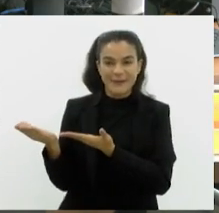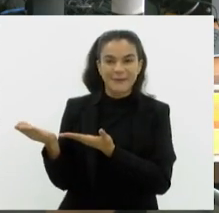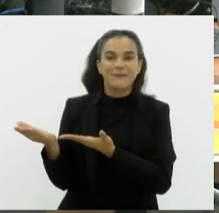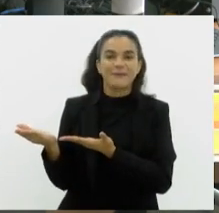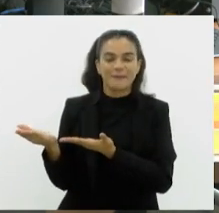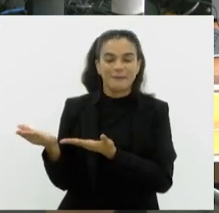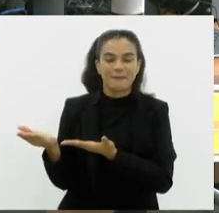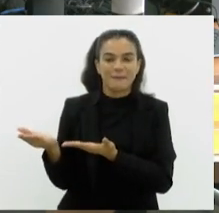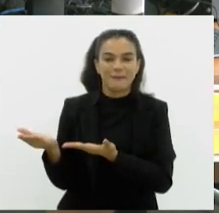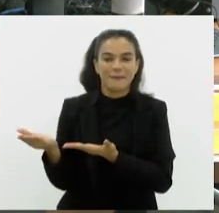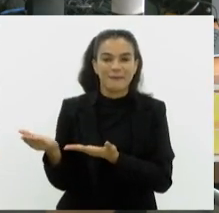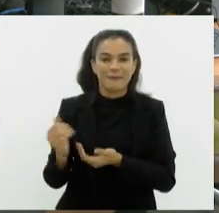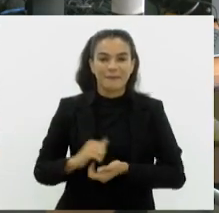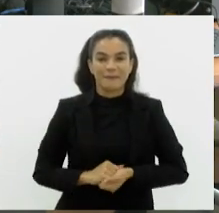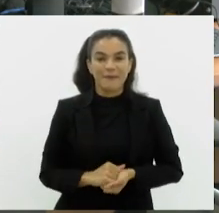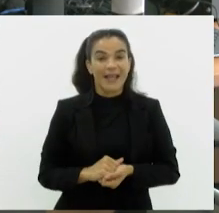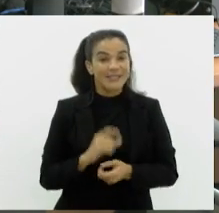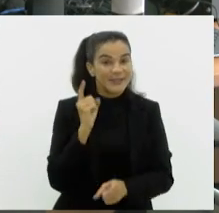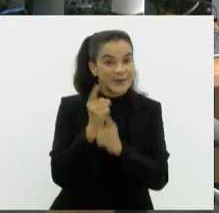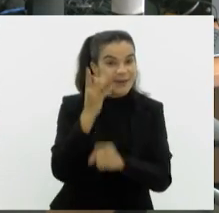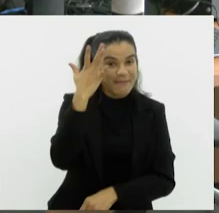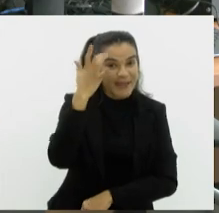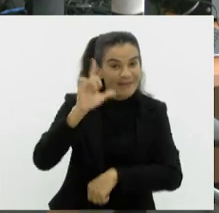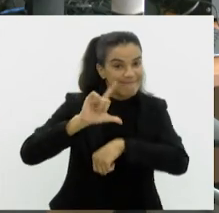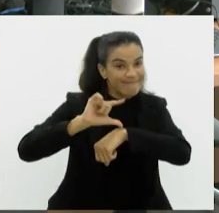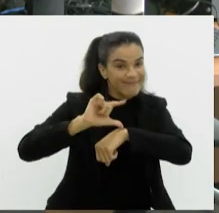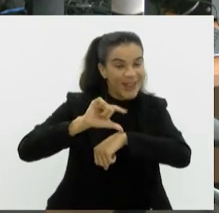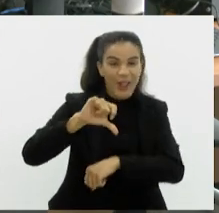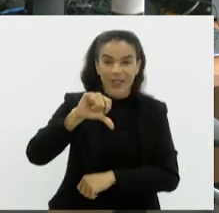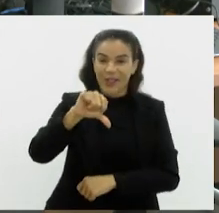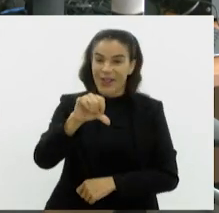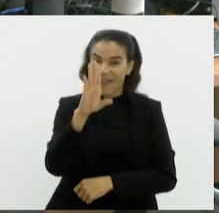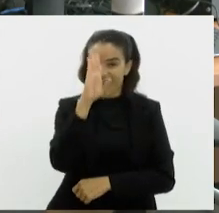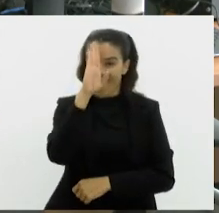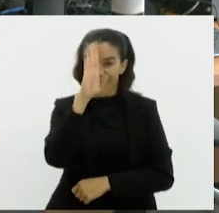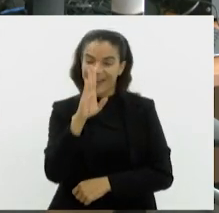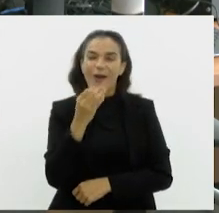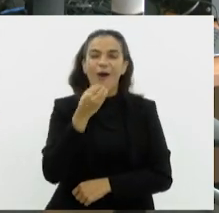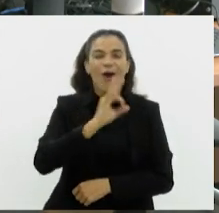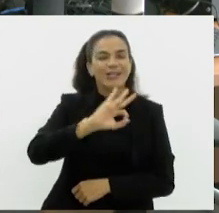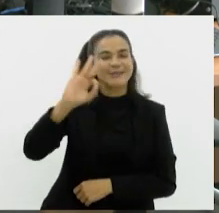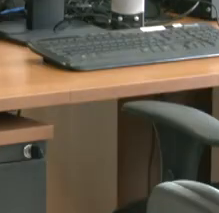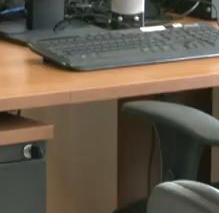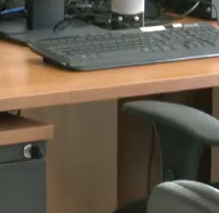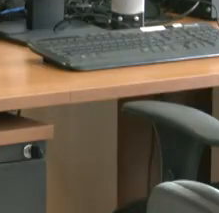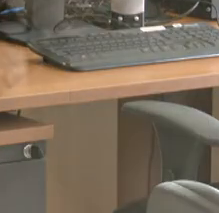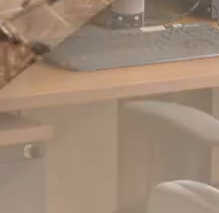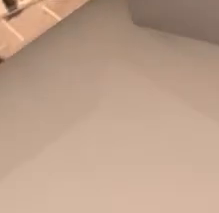.gov.br. A gente se encontra amanhã, às 9 horas. Um ótimo dia para você!